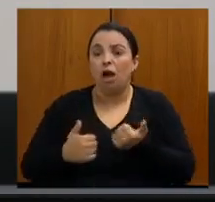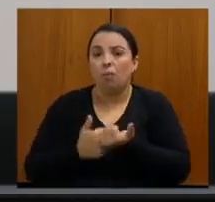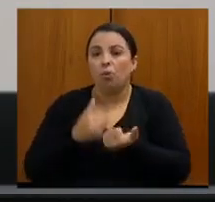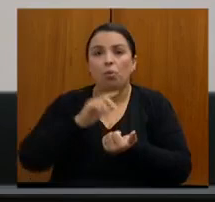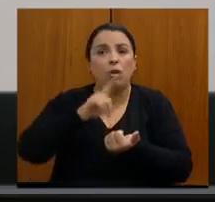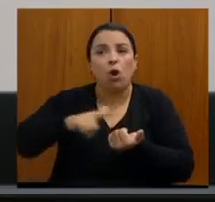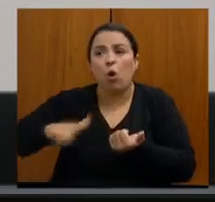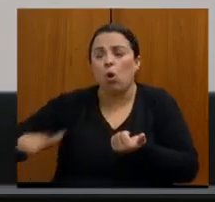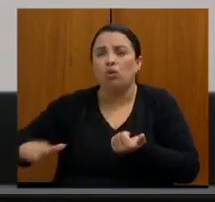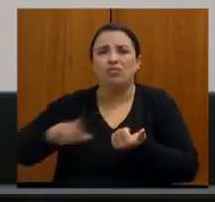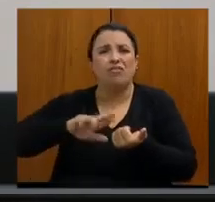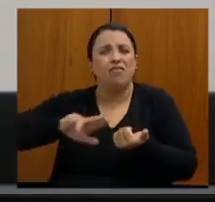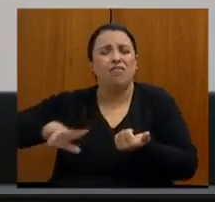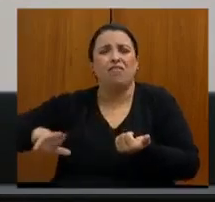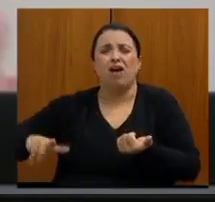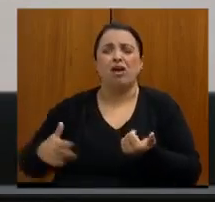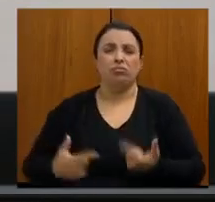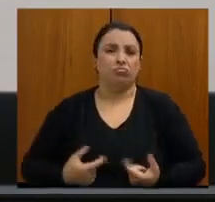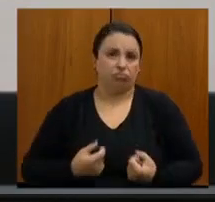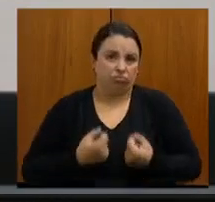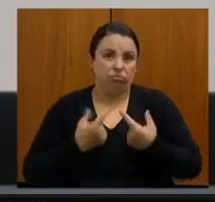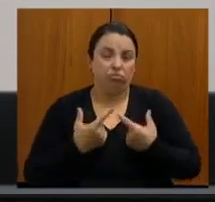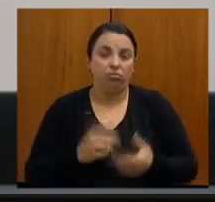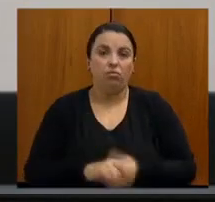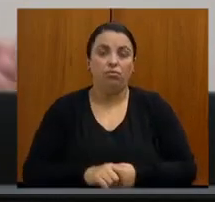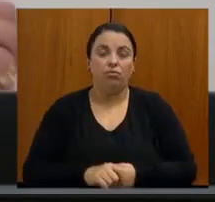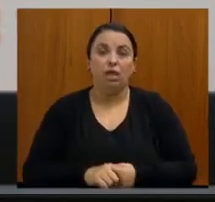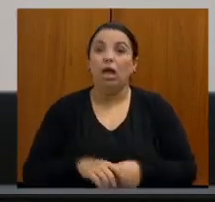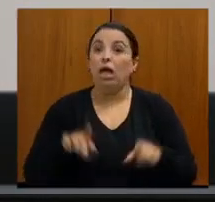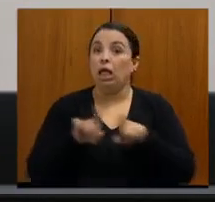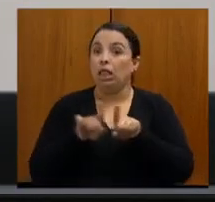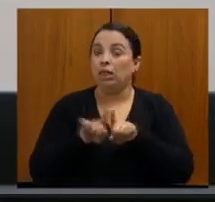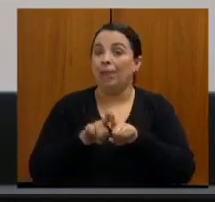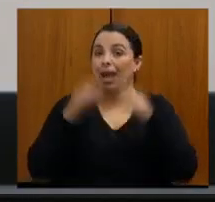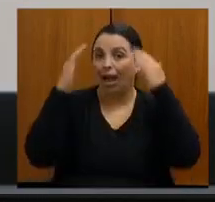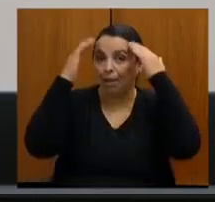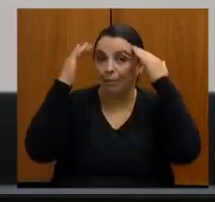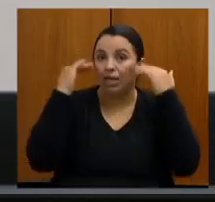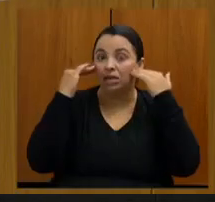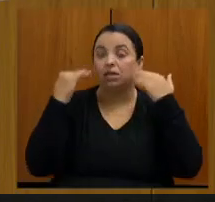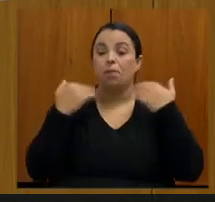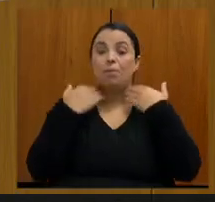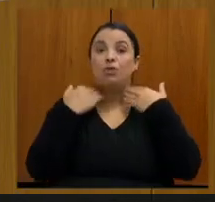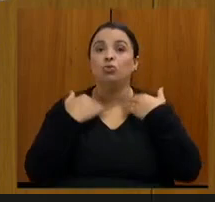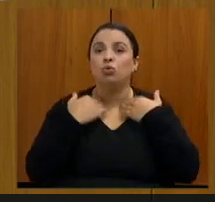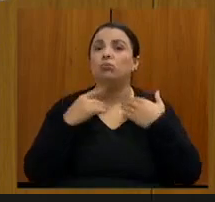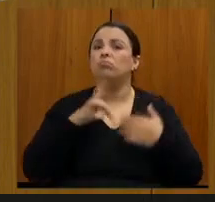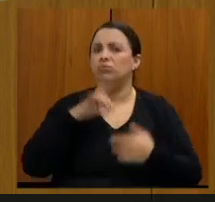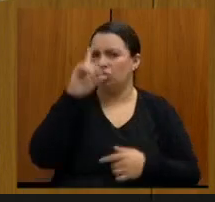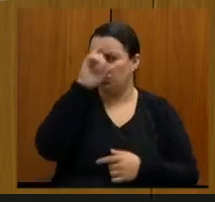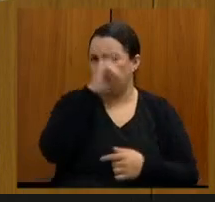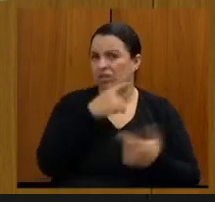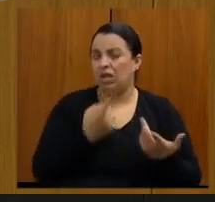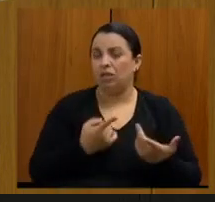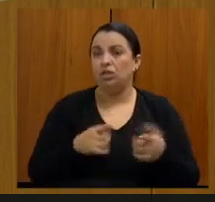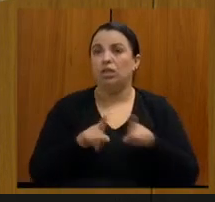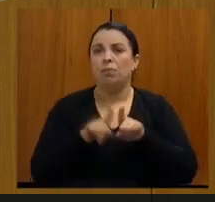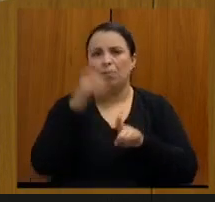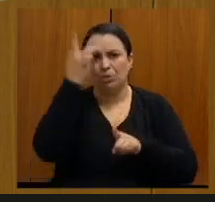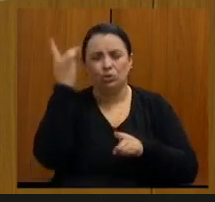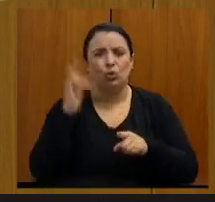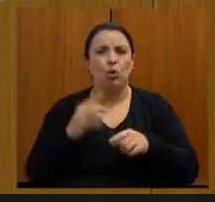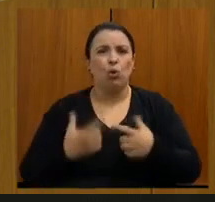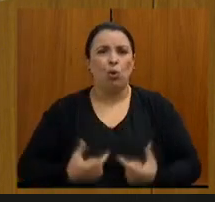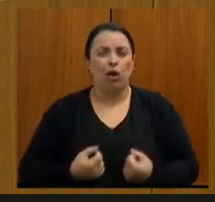tumores. Eu vejo também que na cabeça e pescoço tem uma dificuldade muito grande. Pacientes com tumor de orofaringe, de cavidade oral,